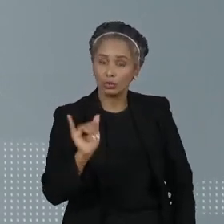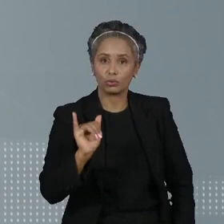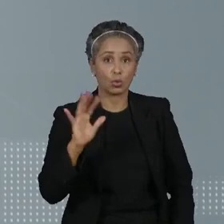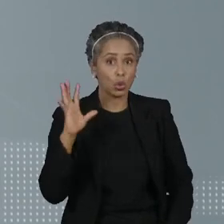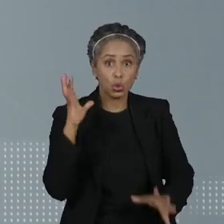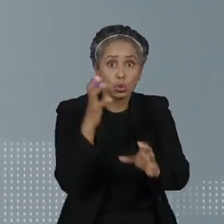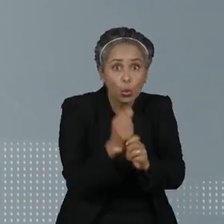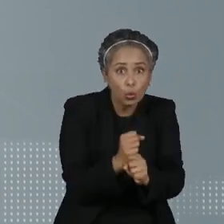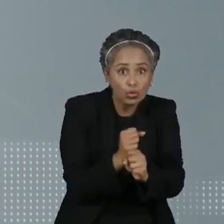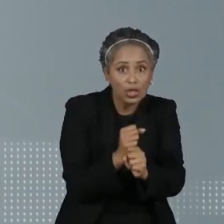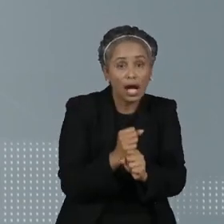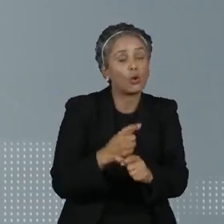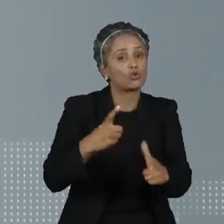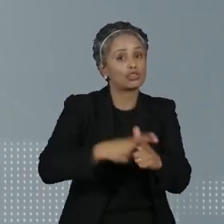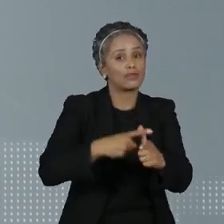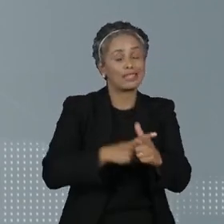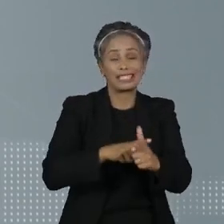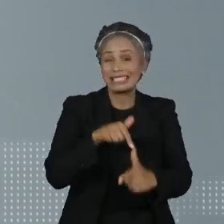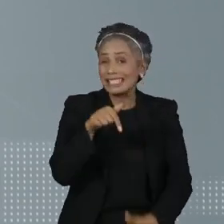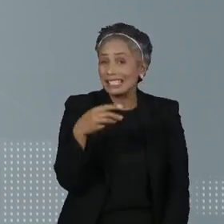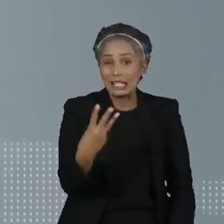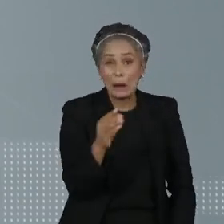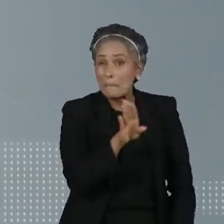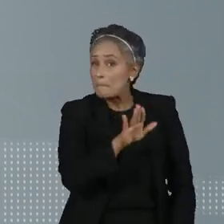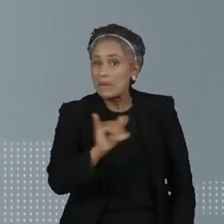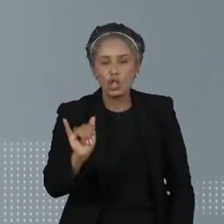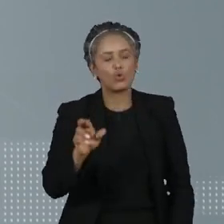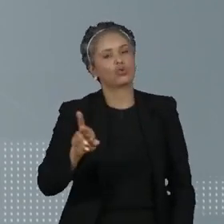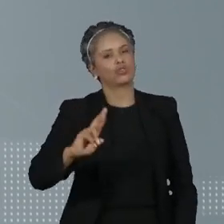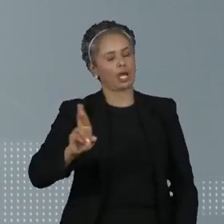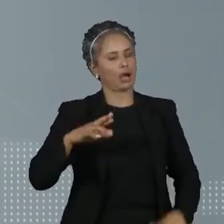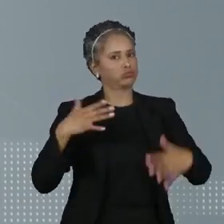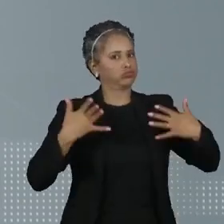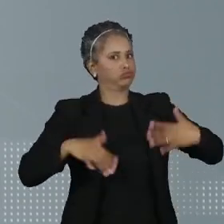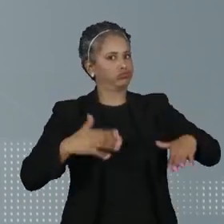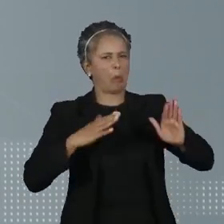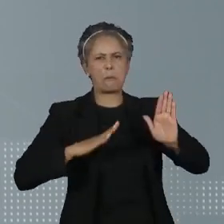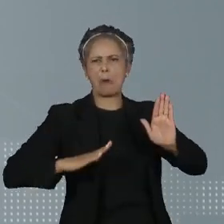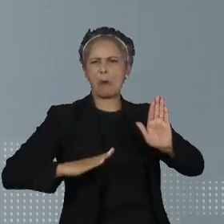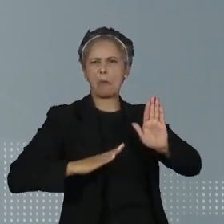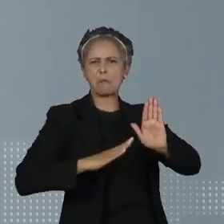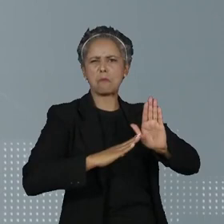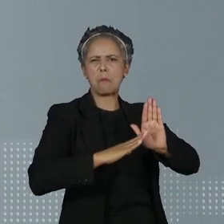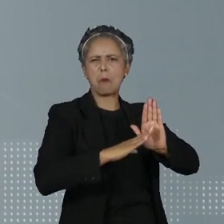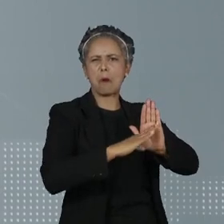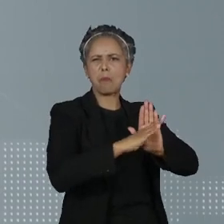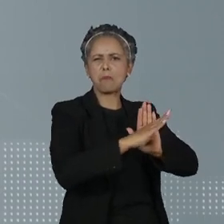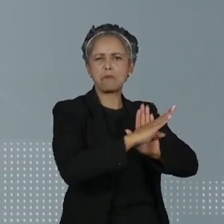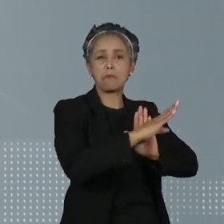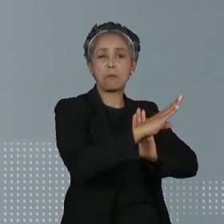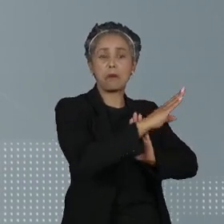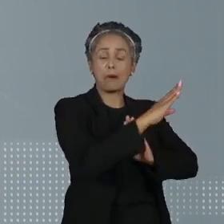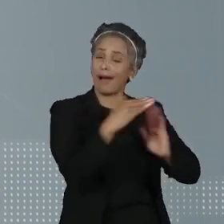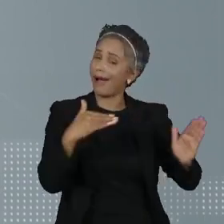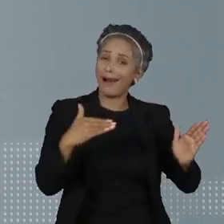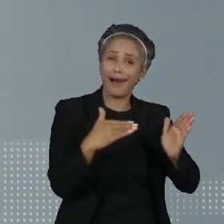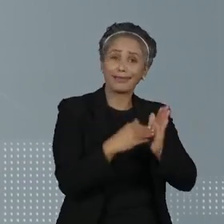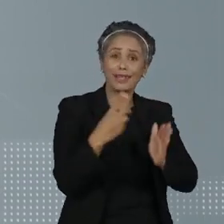deve ficar em 73 bilhões. O excedente vai continuar acumulando até